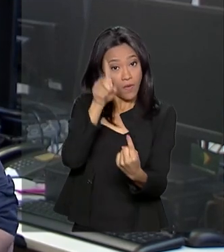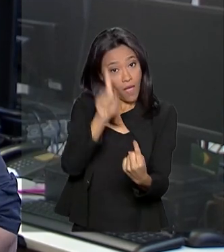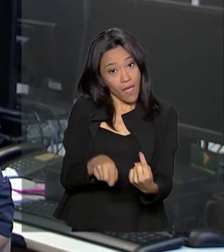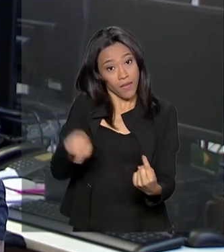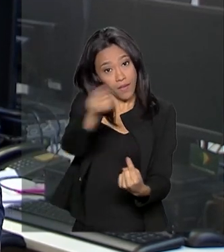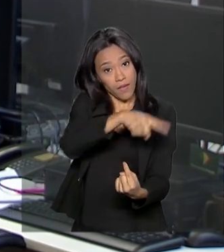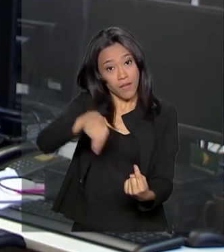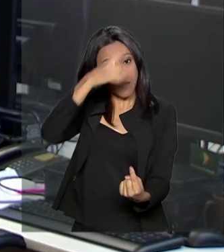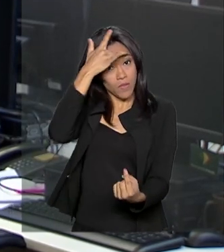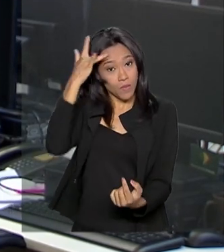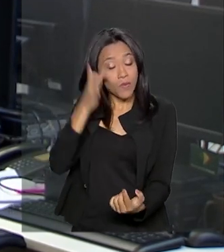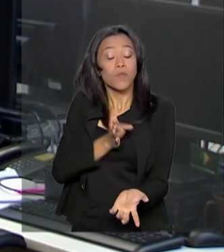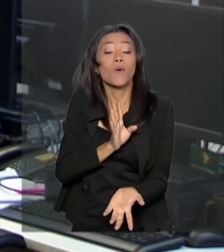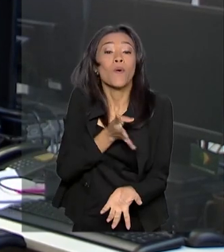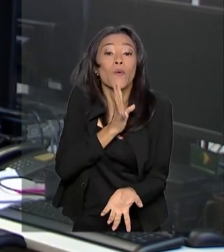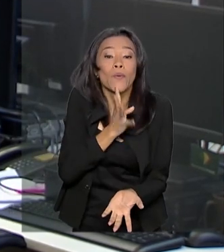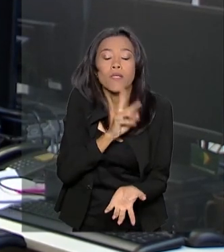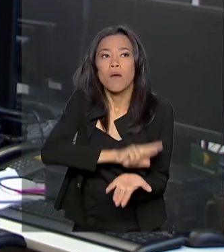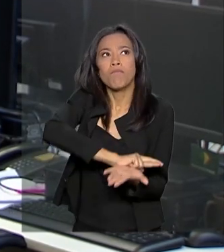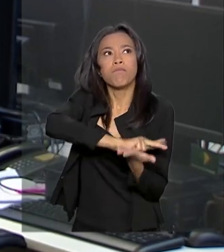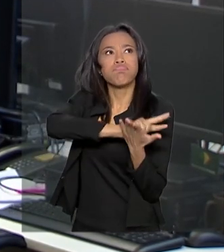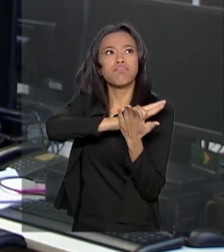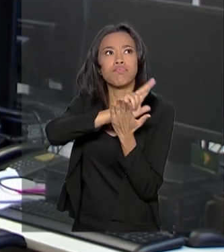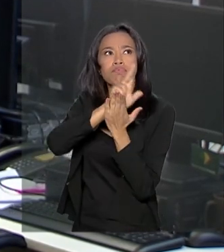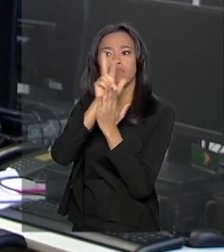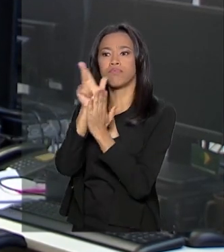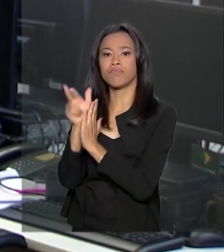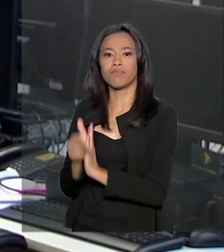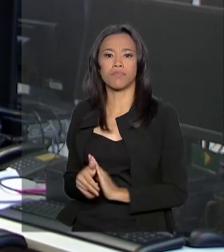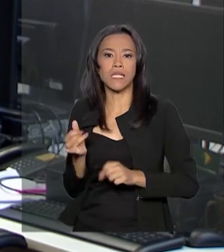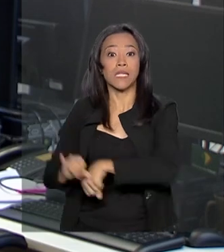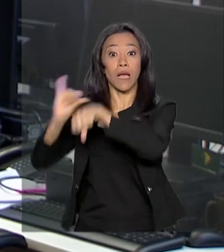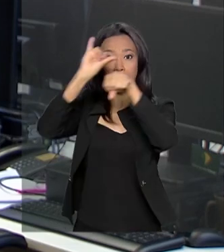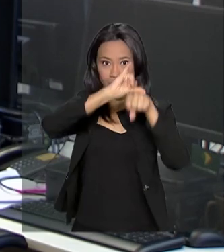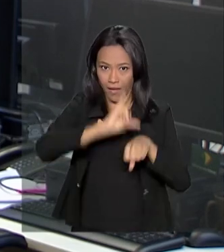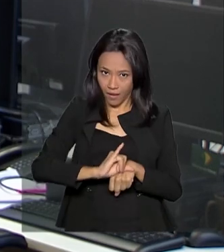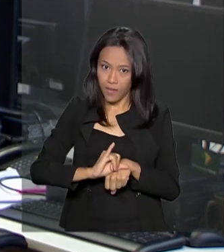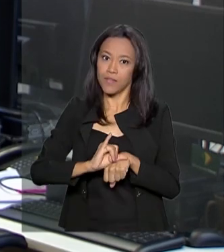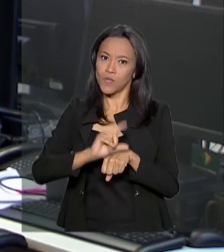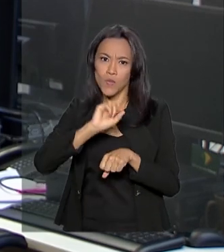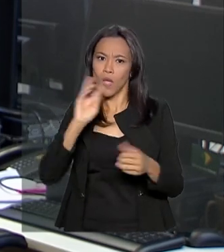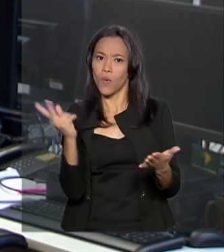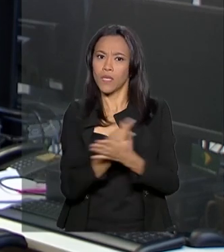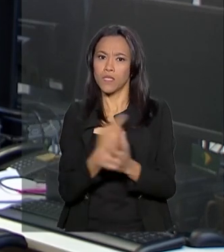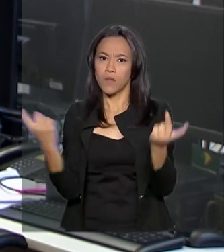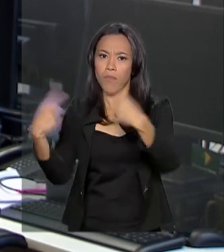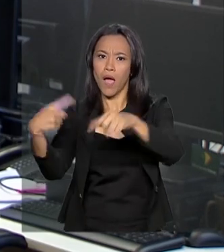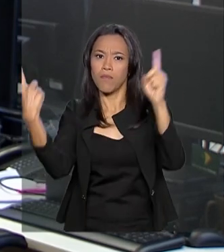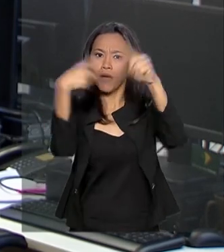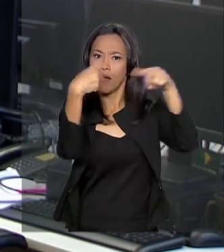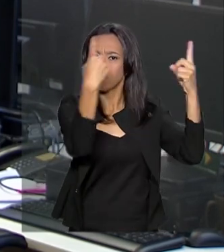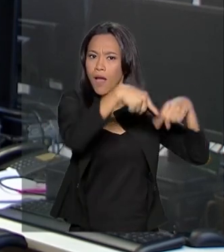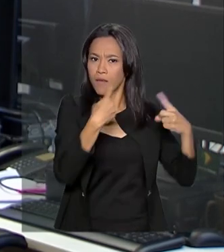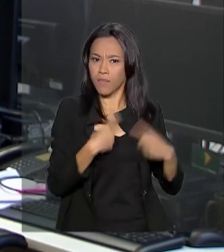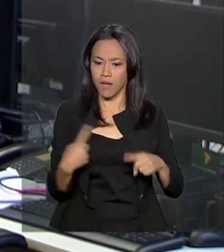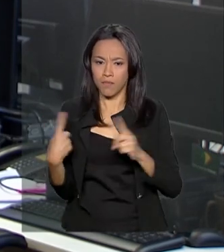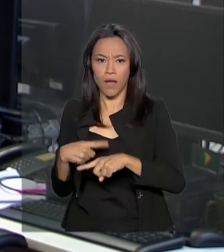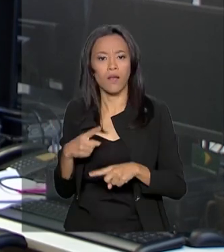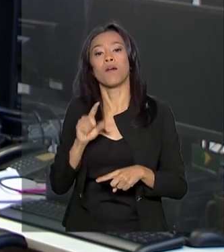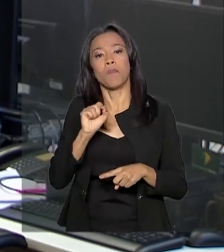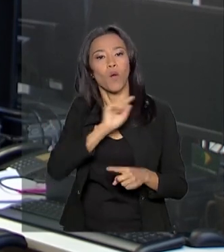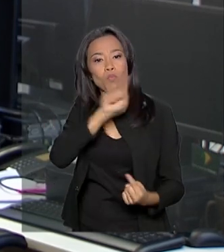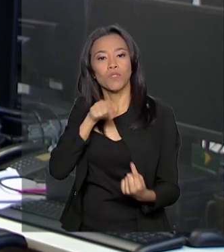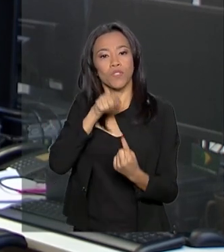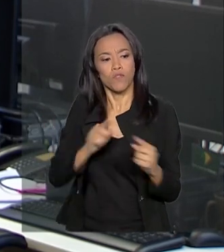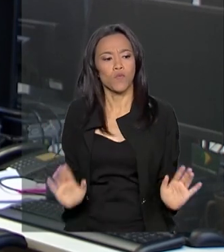torcedores conheçam a diversidade turística das capitais da competição e também dos arredores, para fortalecer o